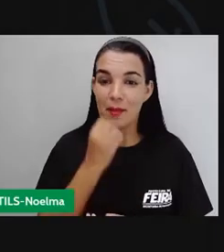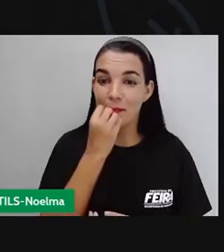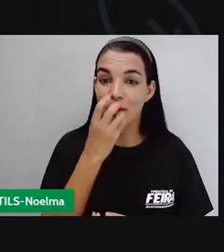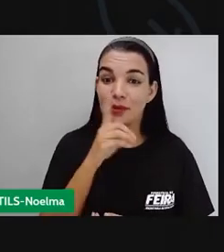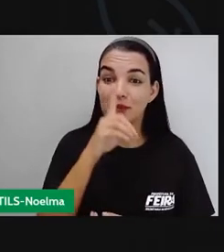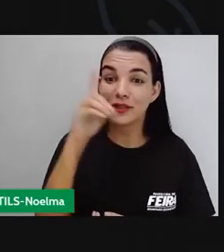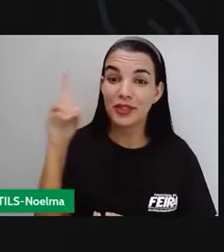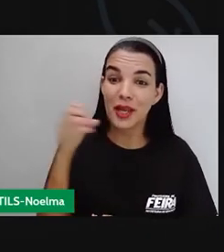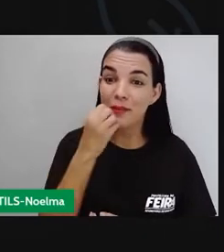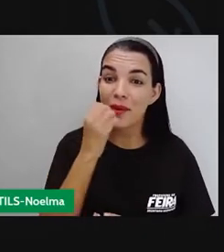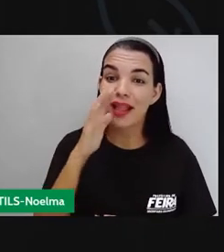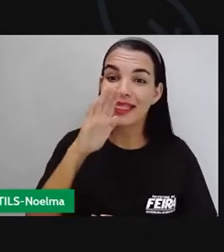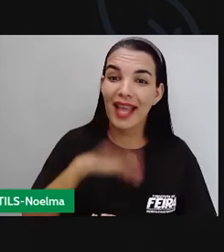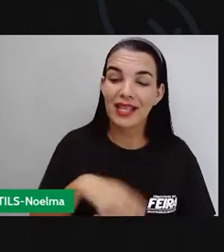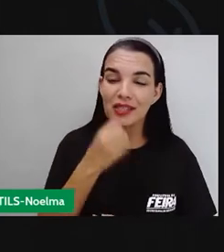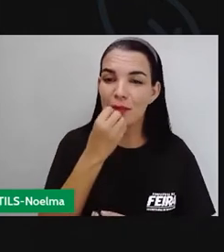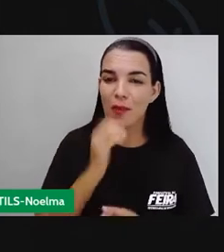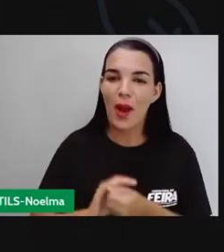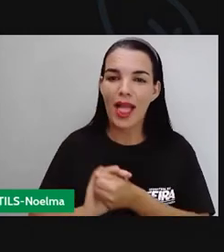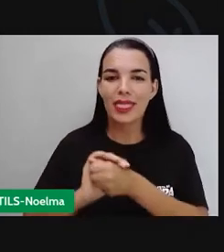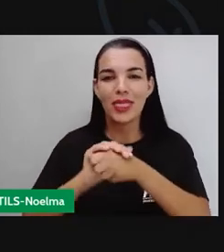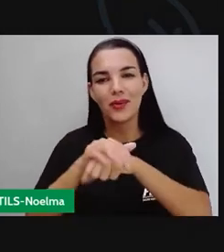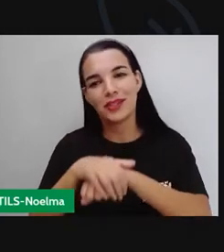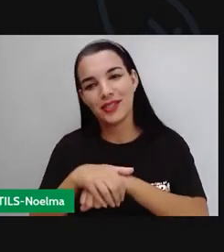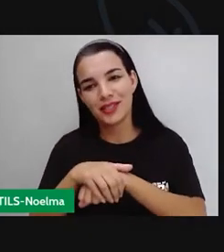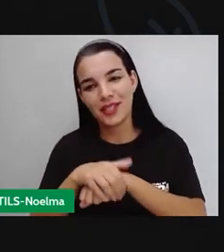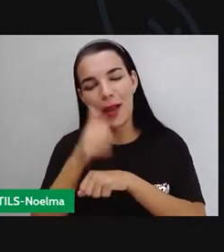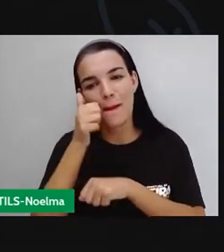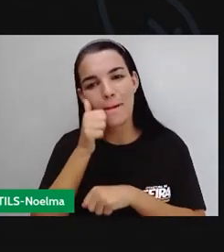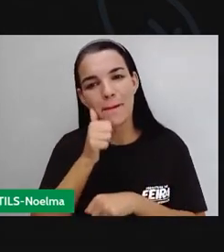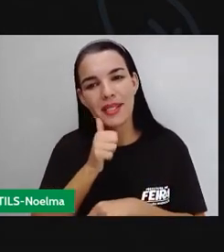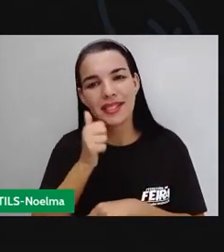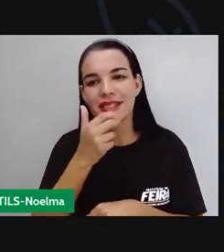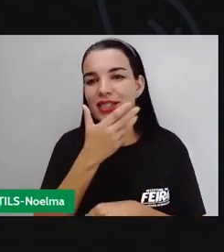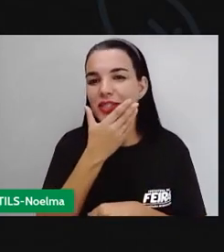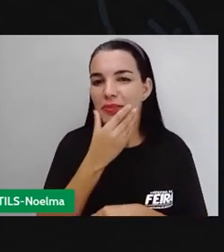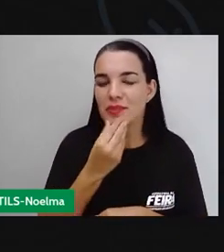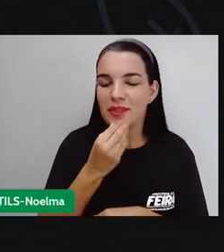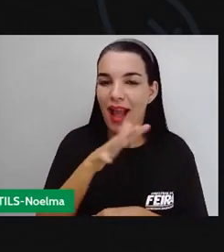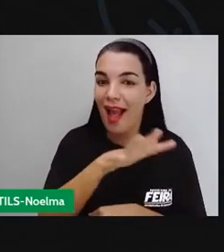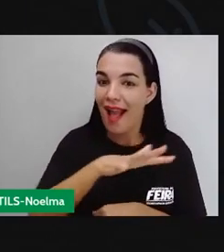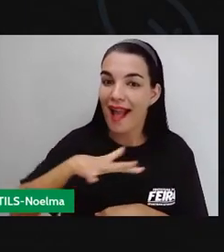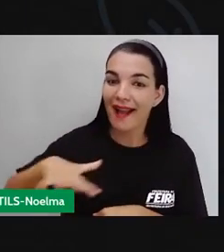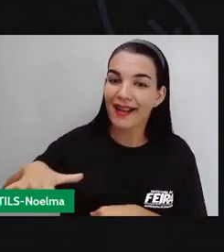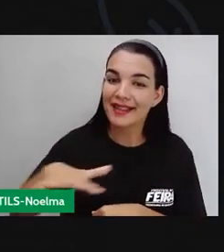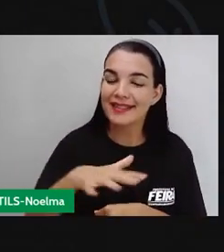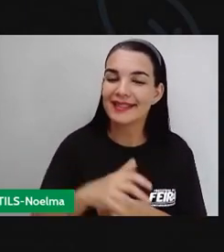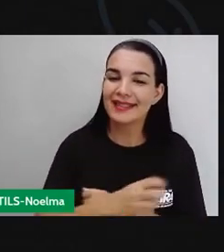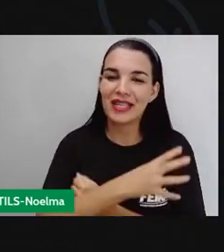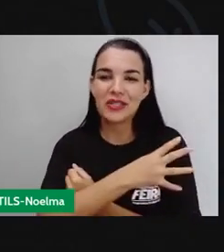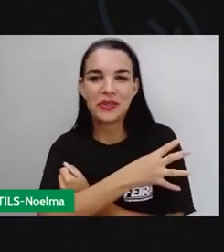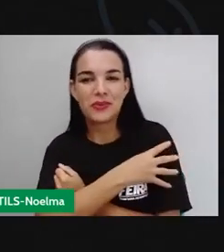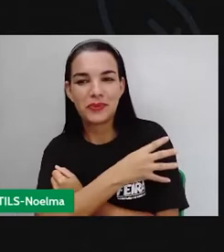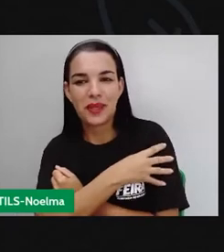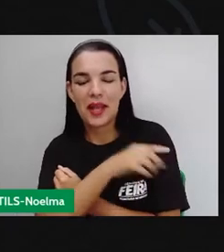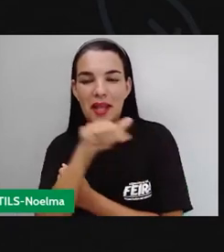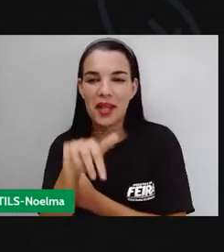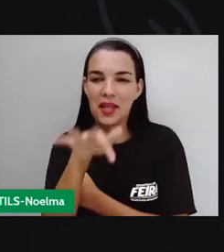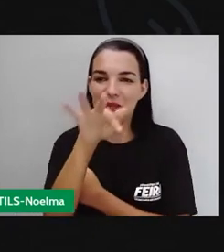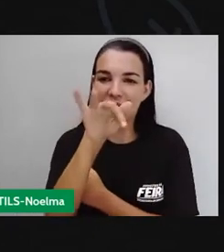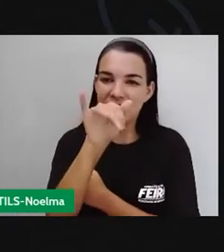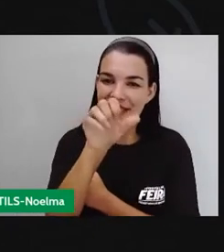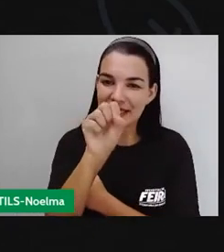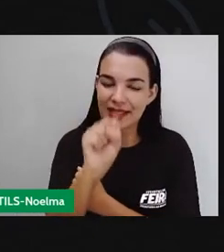Bom dia, boa tarde, boa noite, meninos e meninas, nossos quartos anos da cidade de Feira de